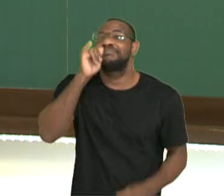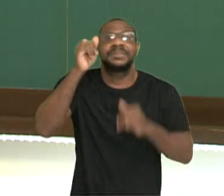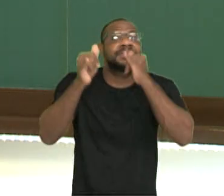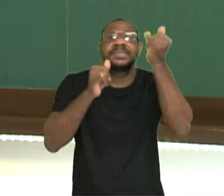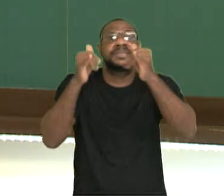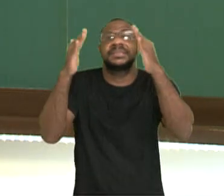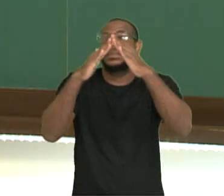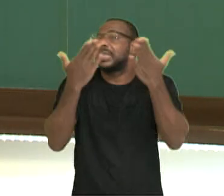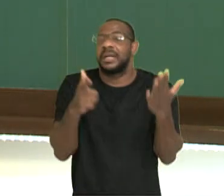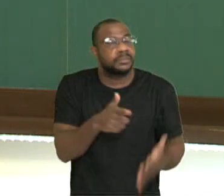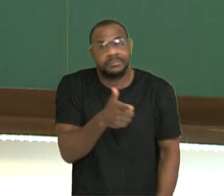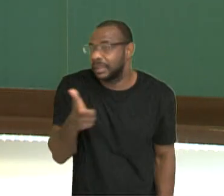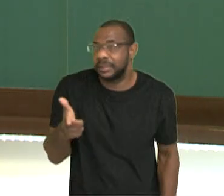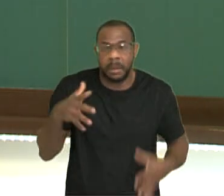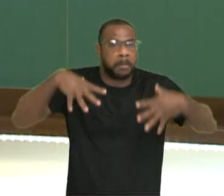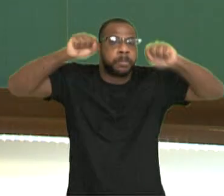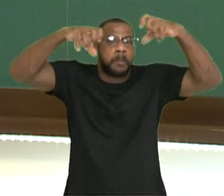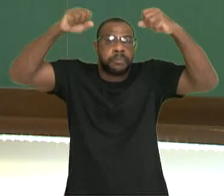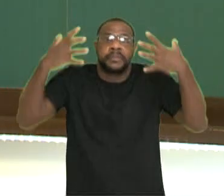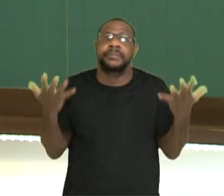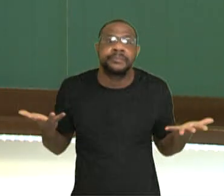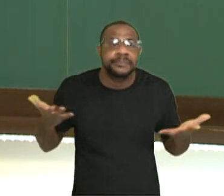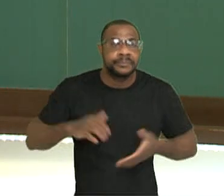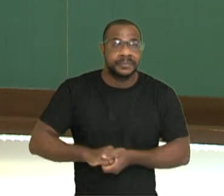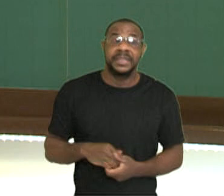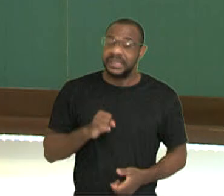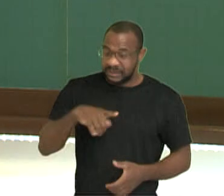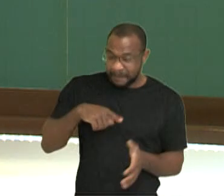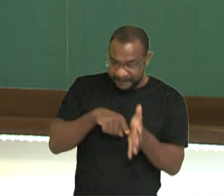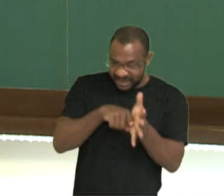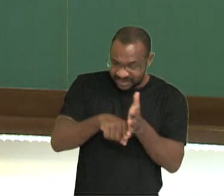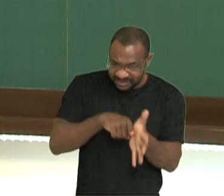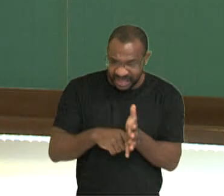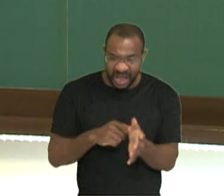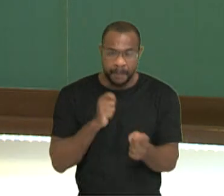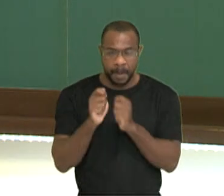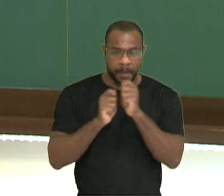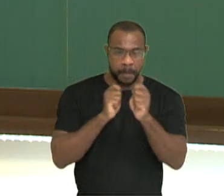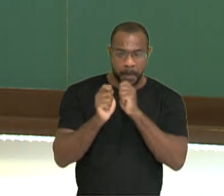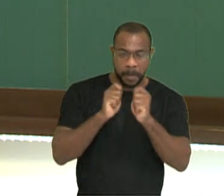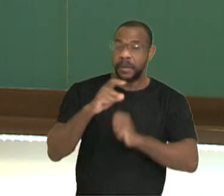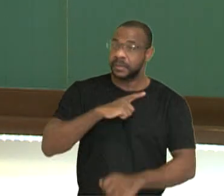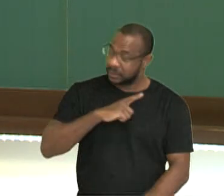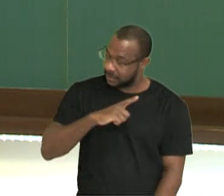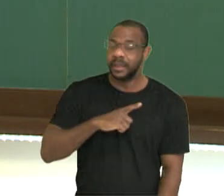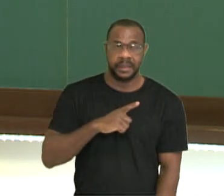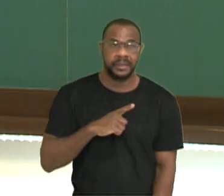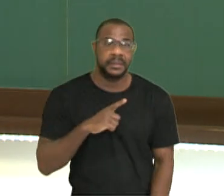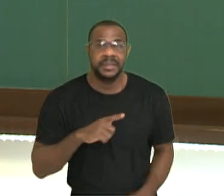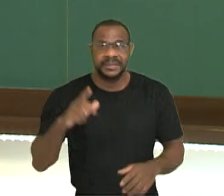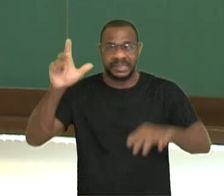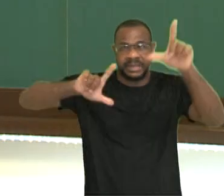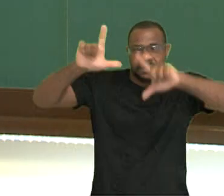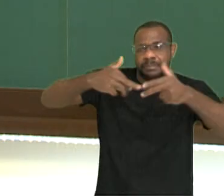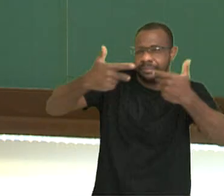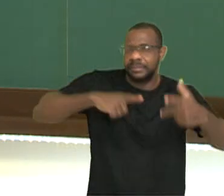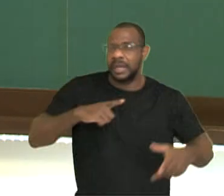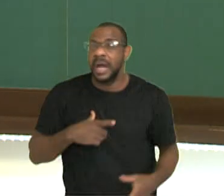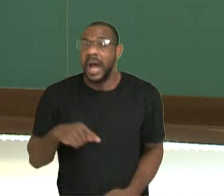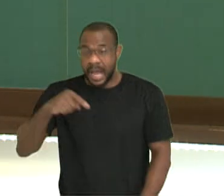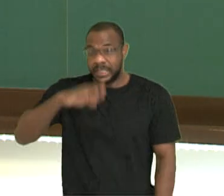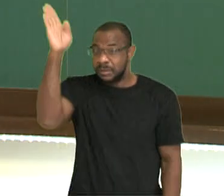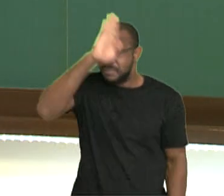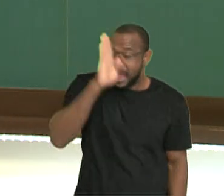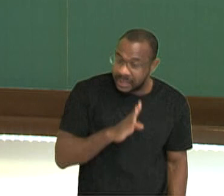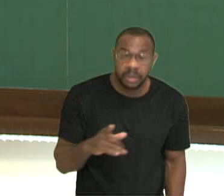têm acesso a esses serviços. Se a gente pesquisar reportagens para aprofundar o estudo, a gente vai verificar que em algumas partes do